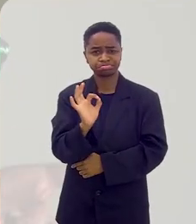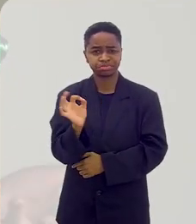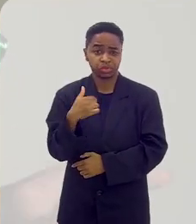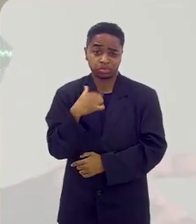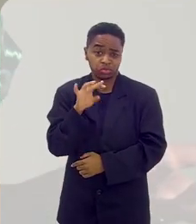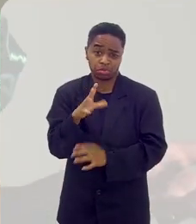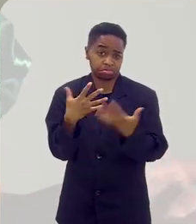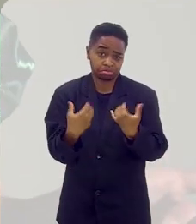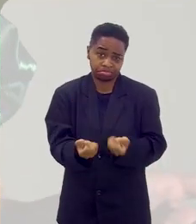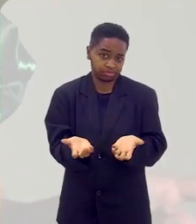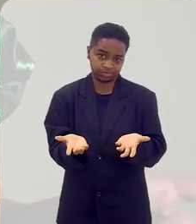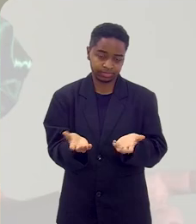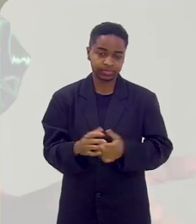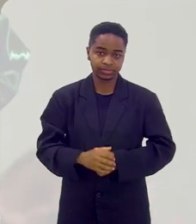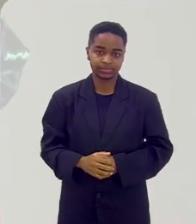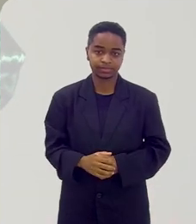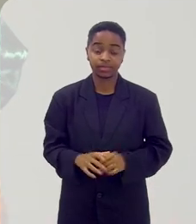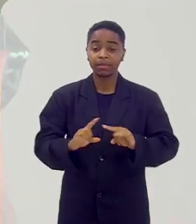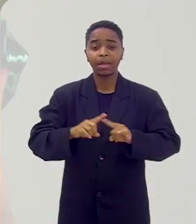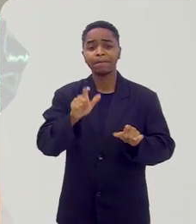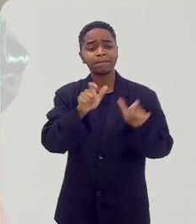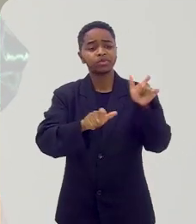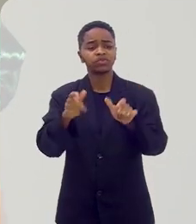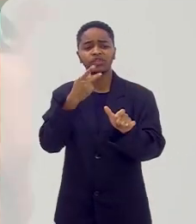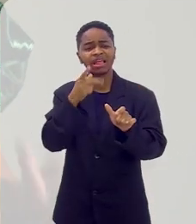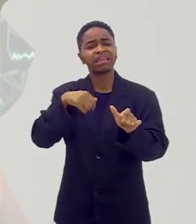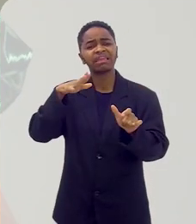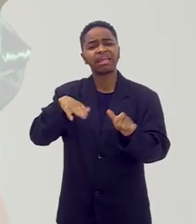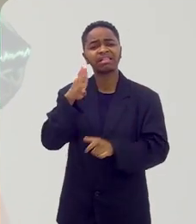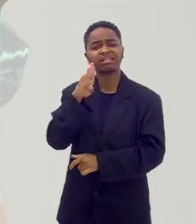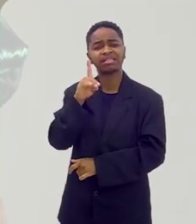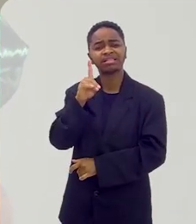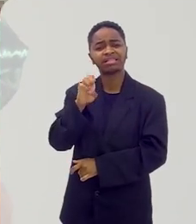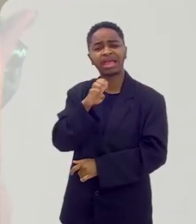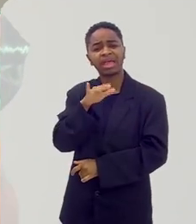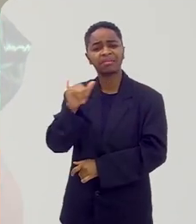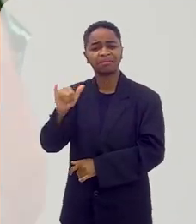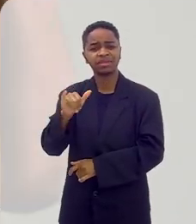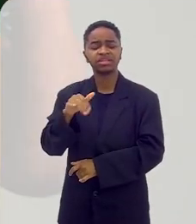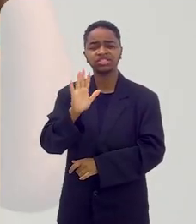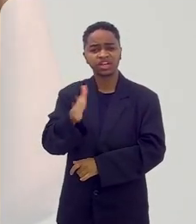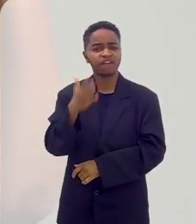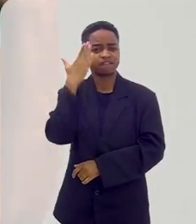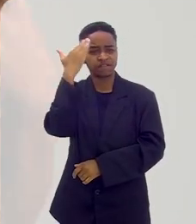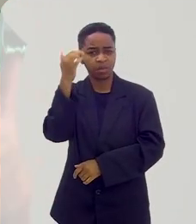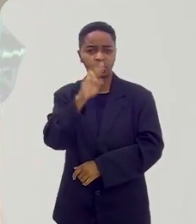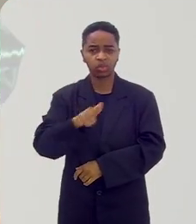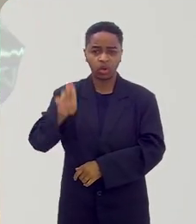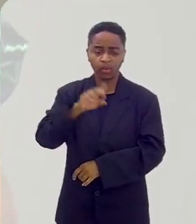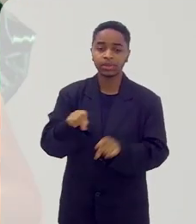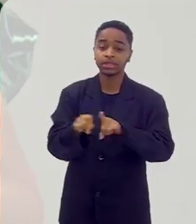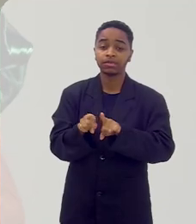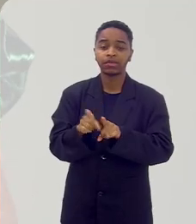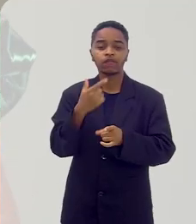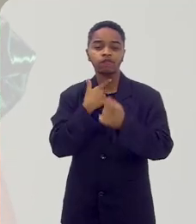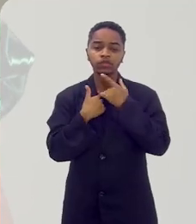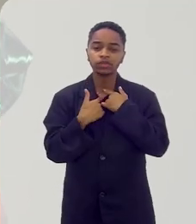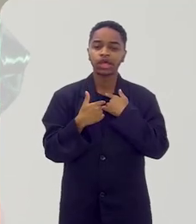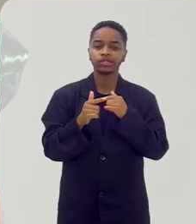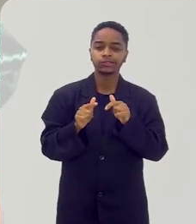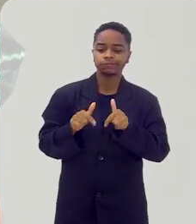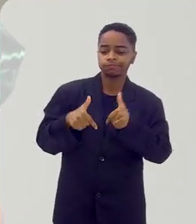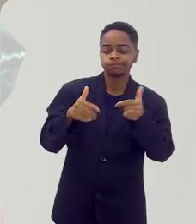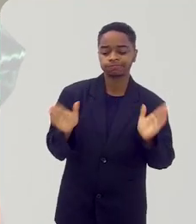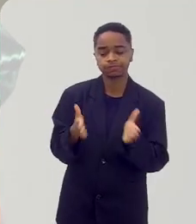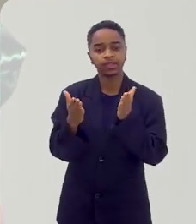eu só fazia assim, né? Aí o pessoal, quem é Debbie Maia? E o nome que já estava todo mundo conhecendo, aquela vontade de